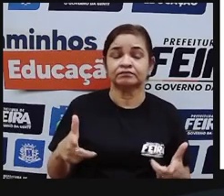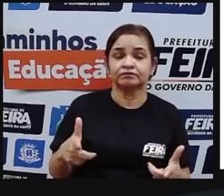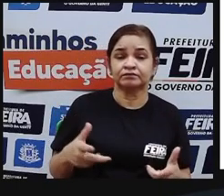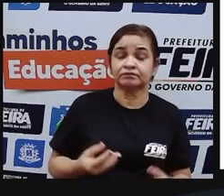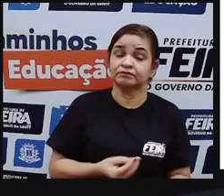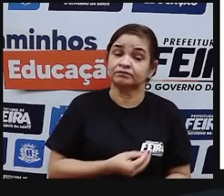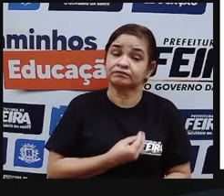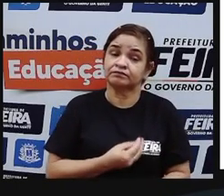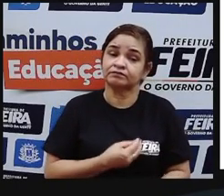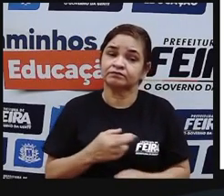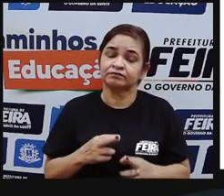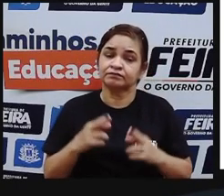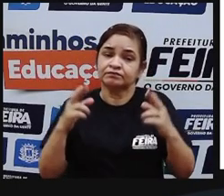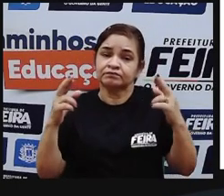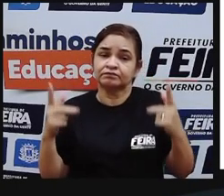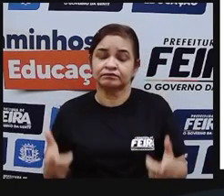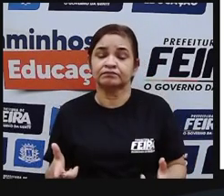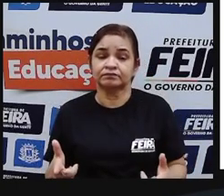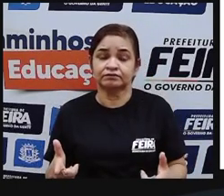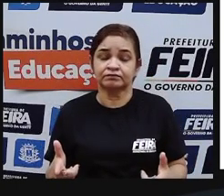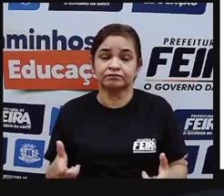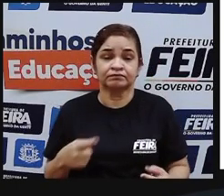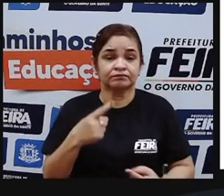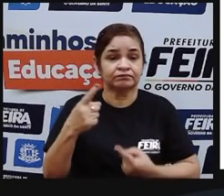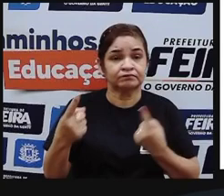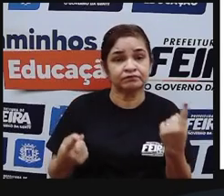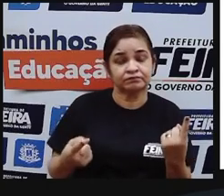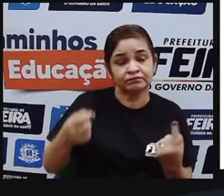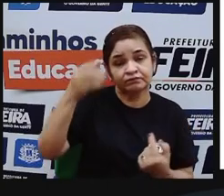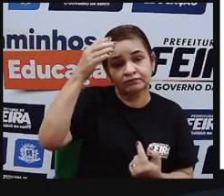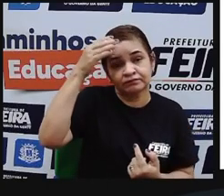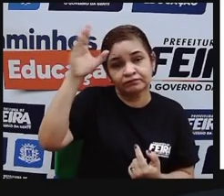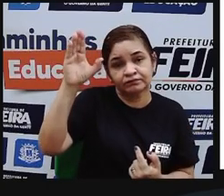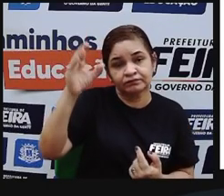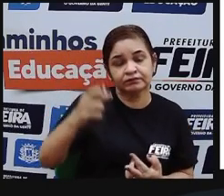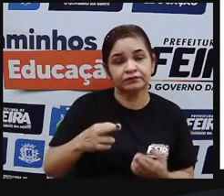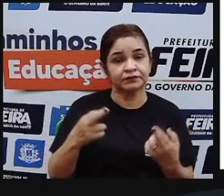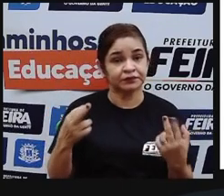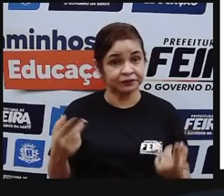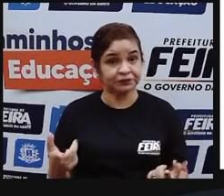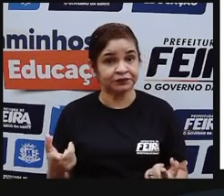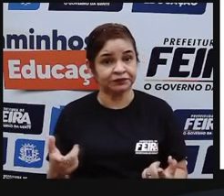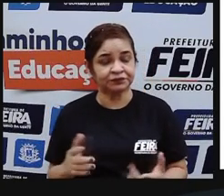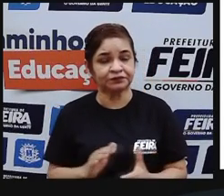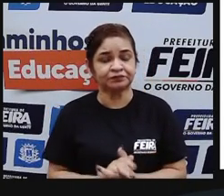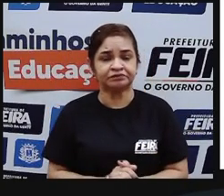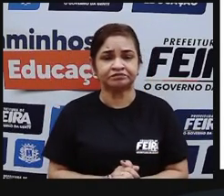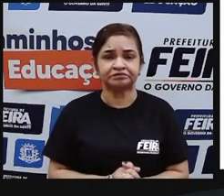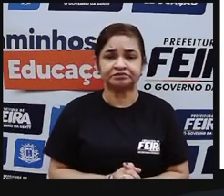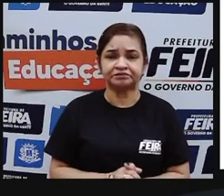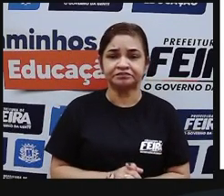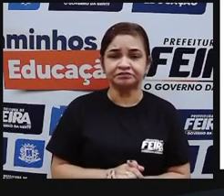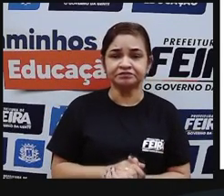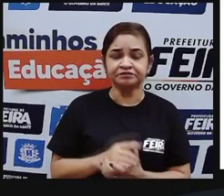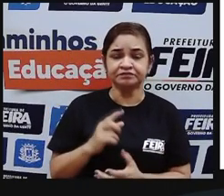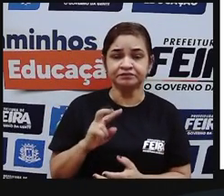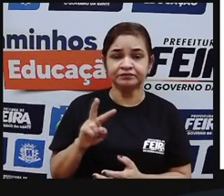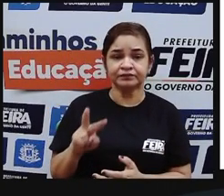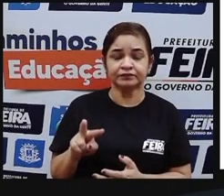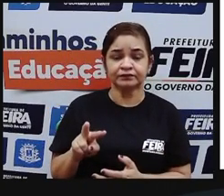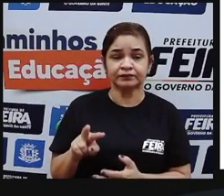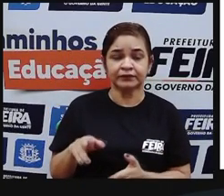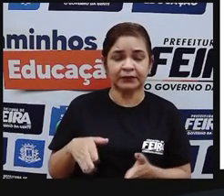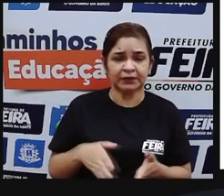viver diferentes, hábitos e costumes diferentes. Aqui no litoral, tá vendo? Estavam os